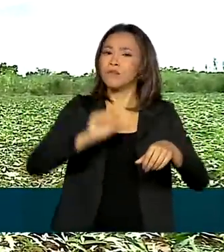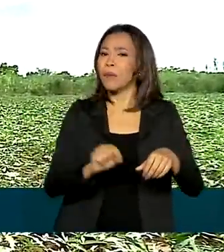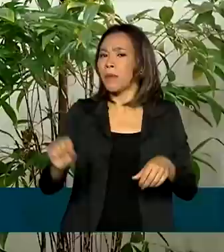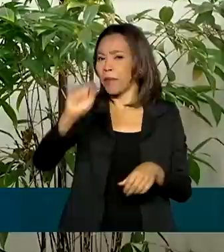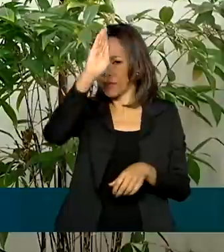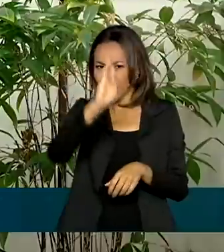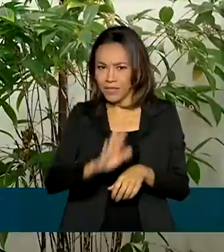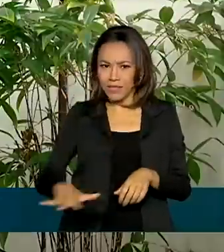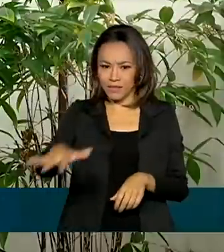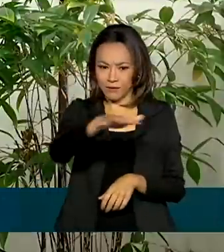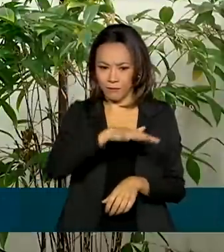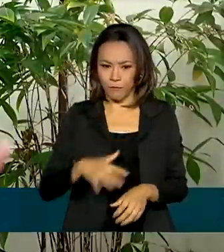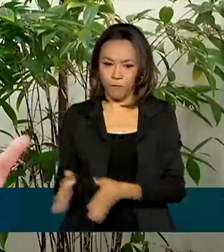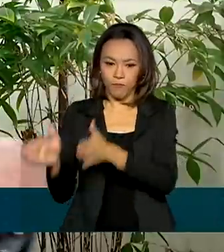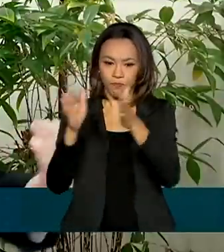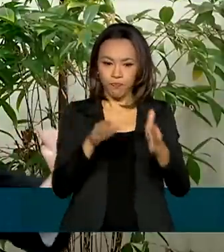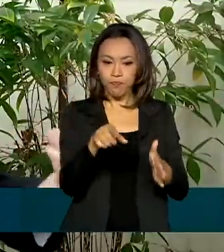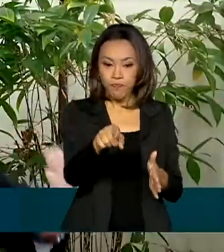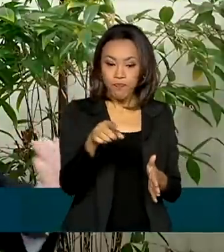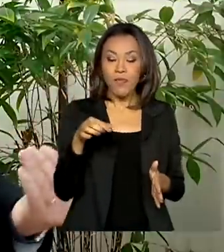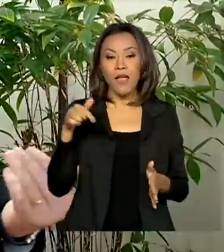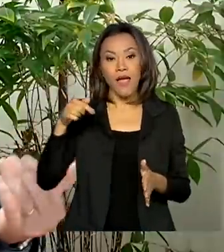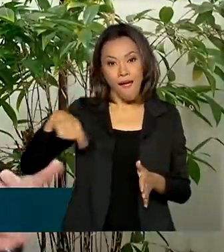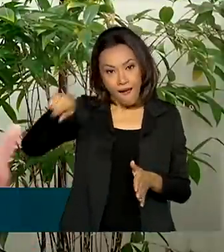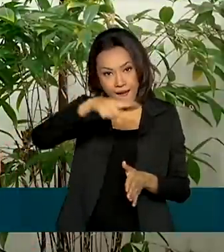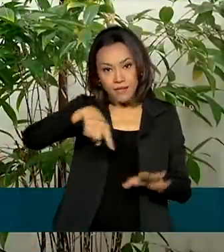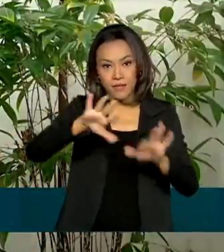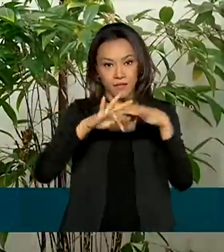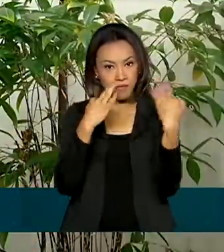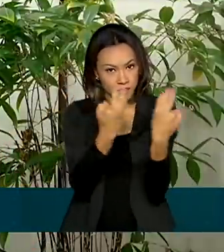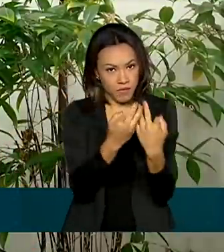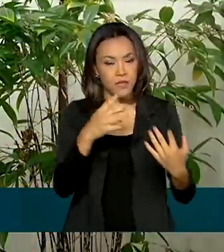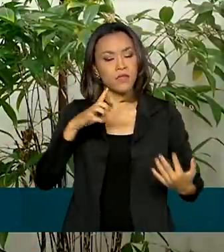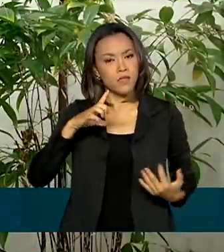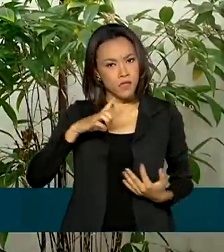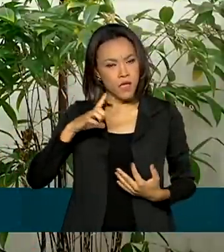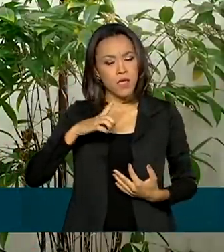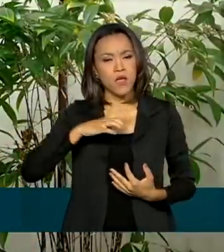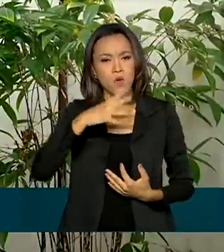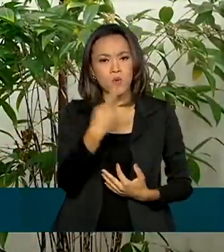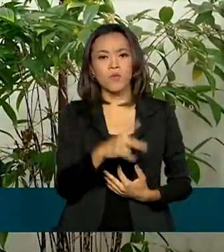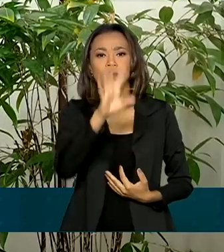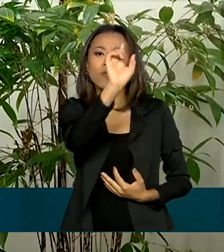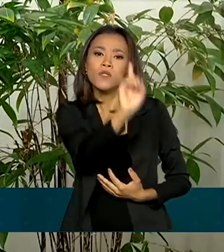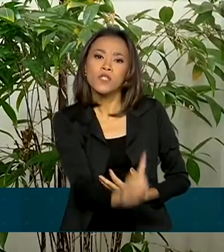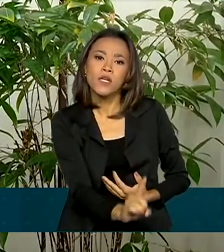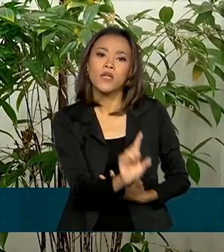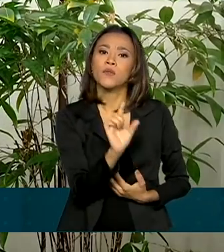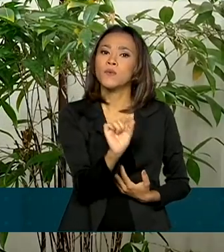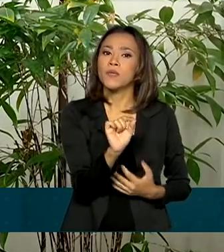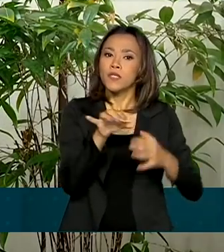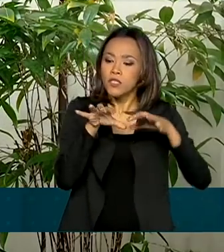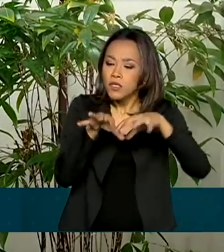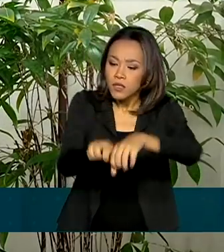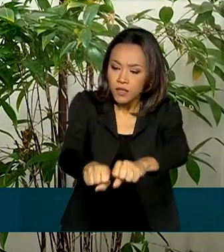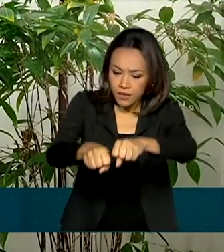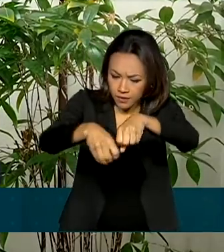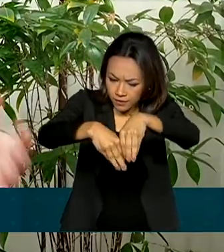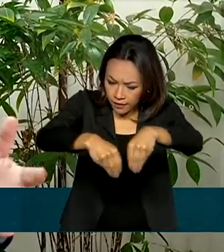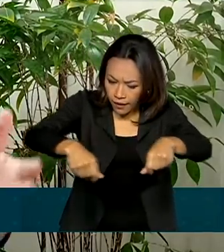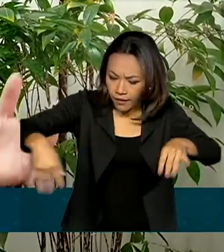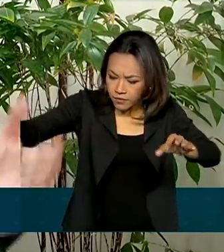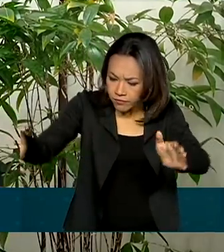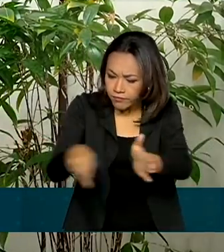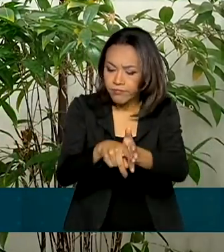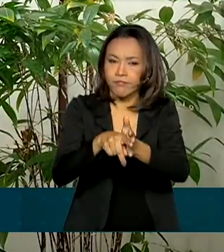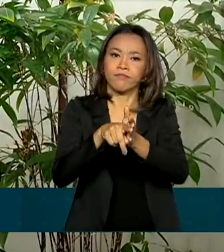o país. Essas famílias têm reconhecido pela parte do governo federal o seu direito, que é o direito de serem proprietários de uma maneira definitiva